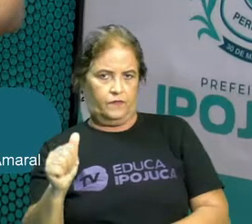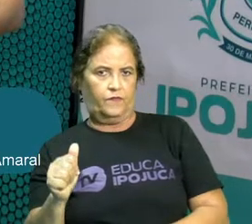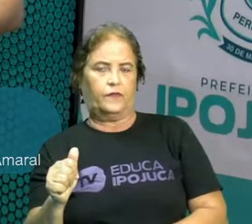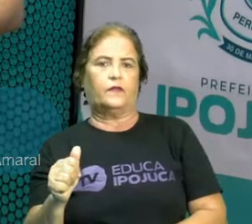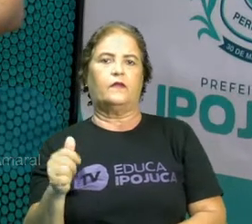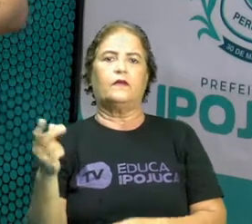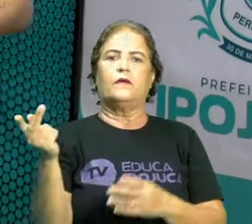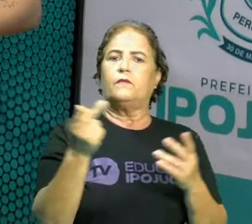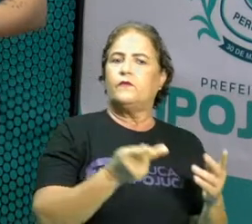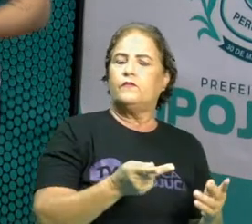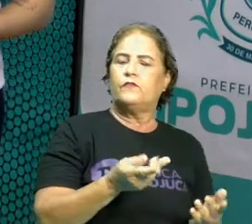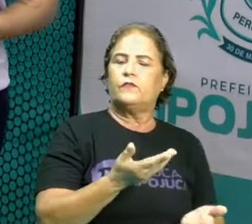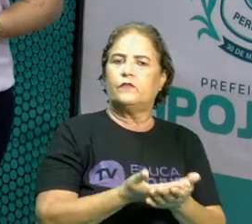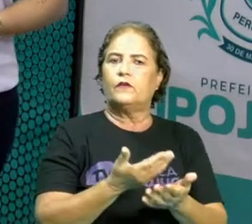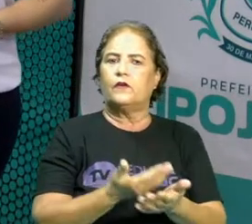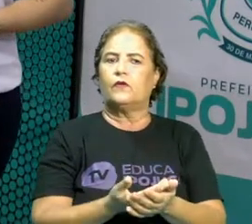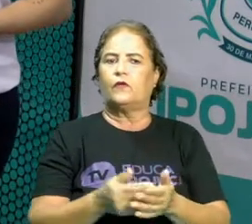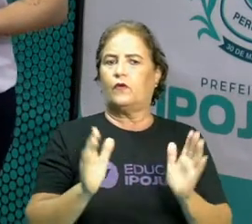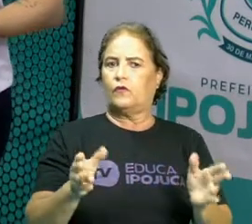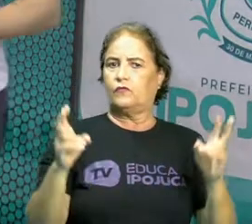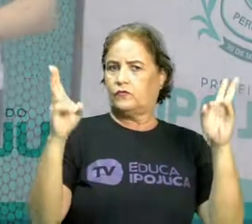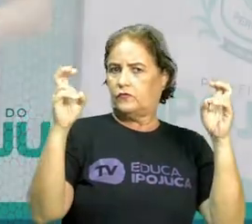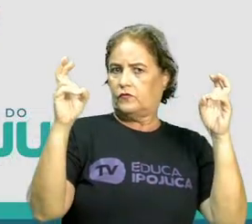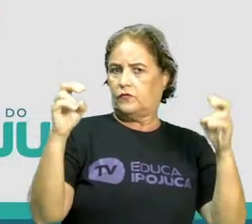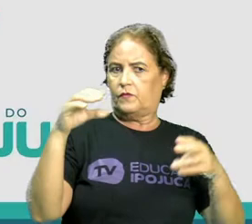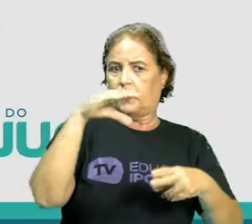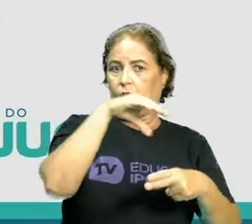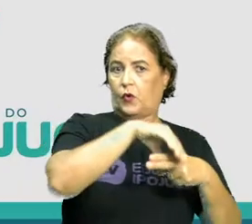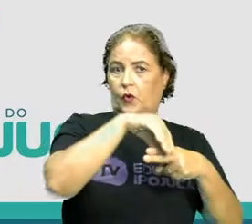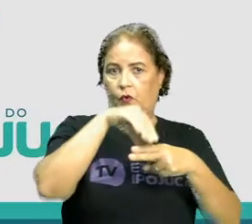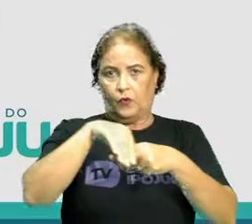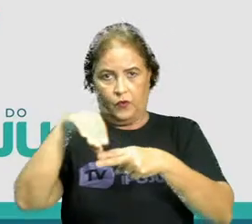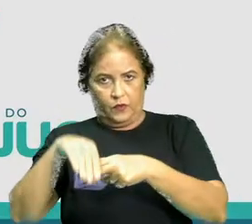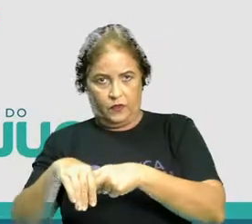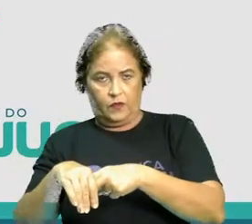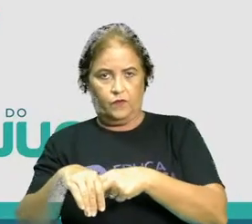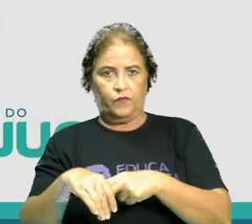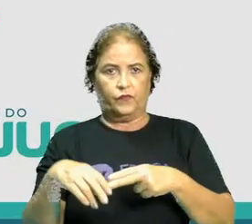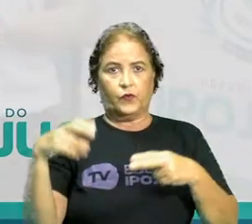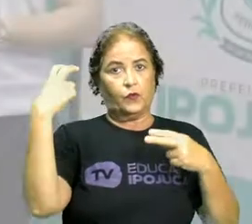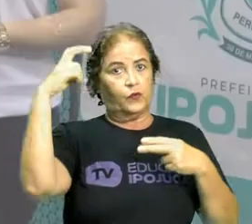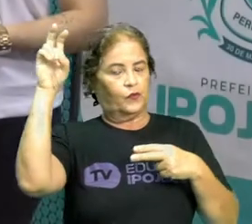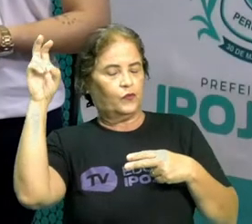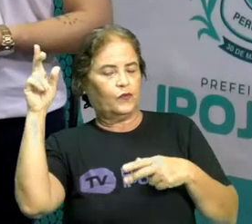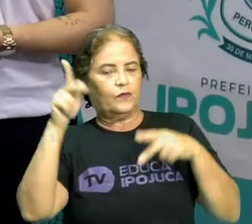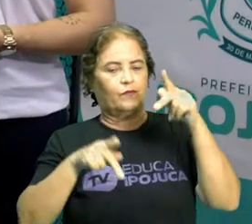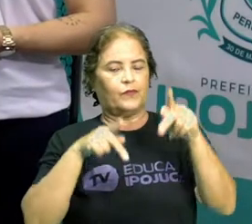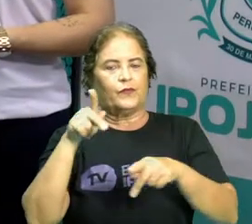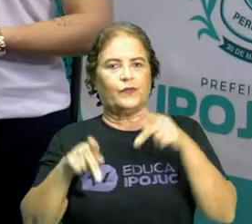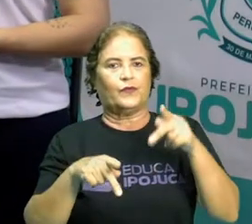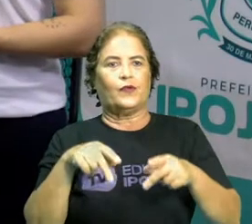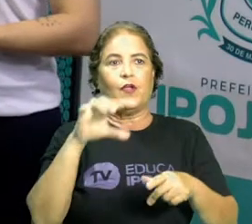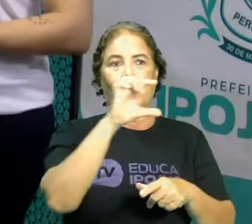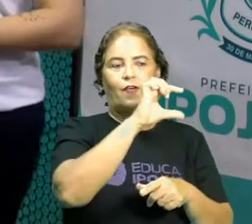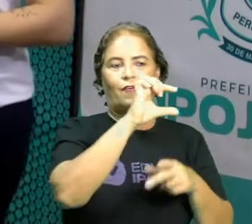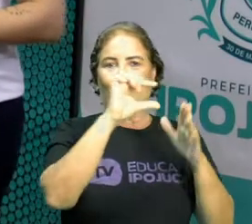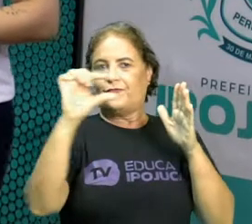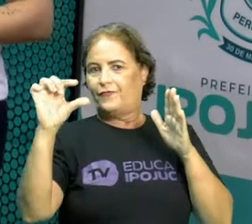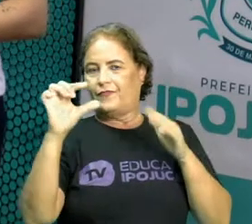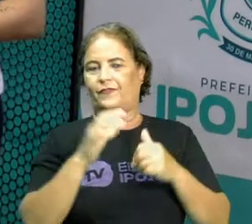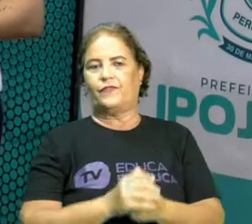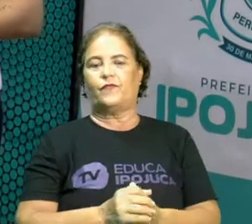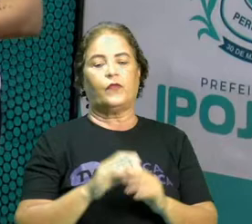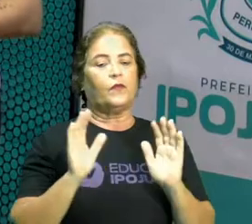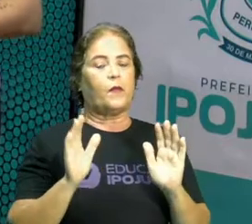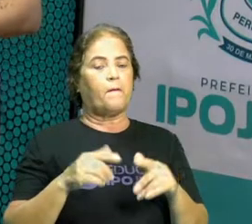tema da nossa aula de hoje é Cordel, cultura popular em versos. Mas, antes de falarmos sobre